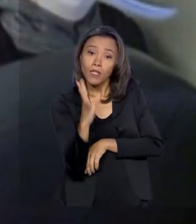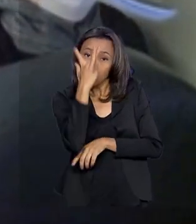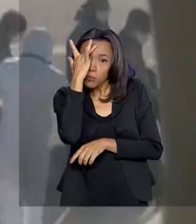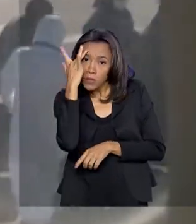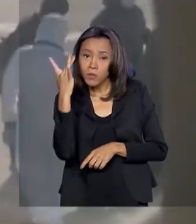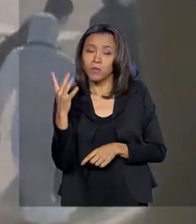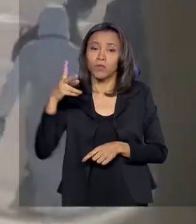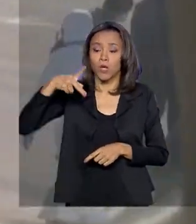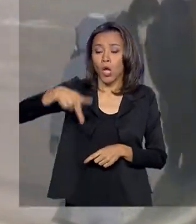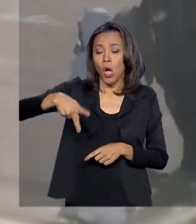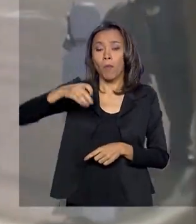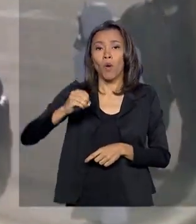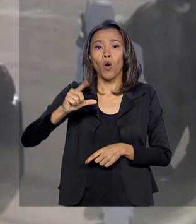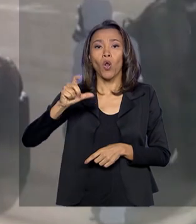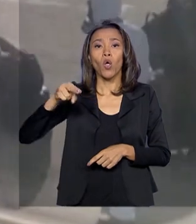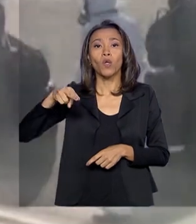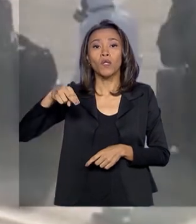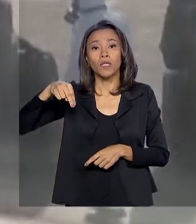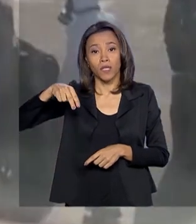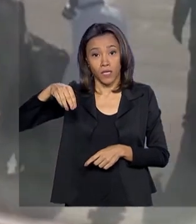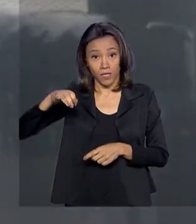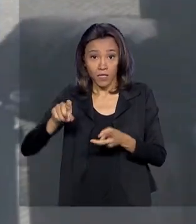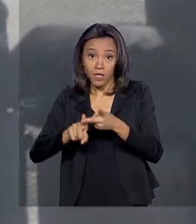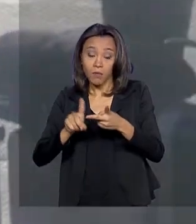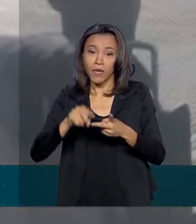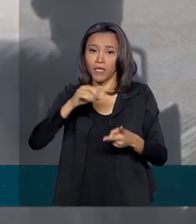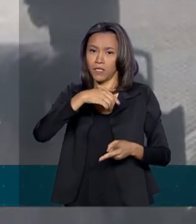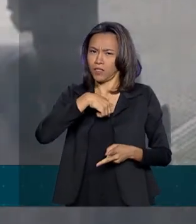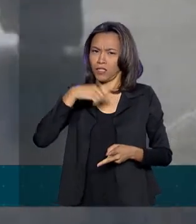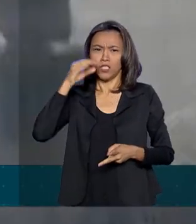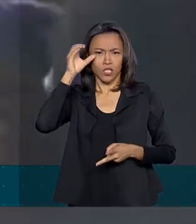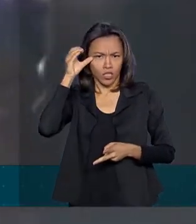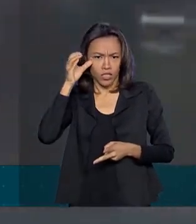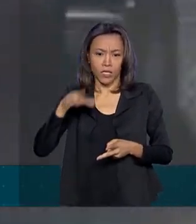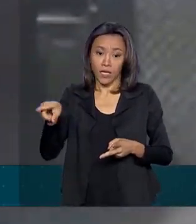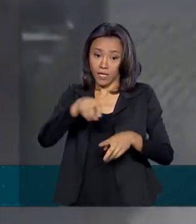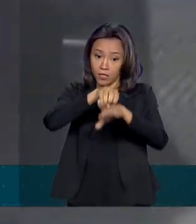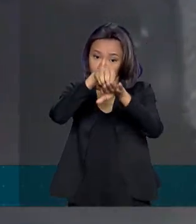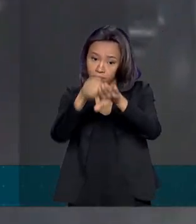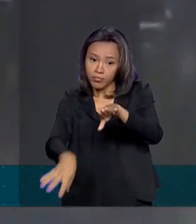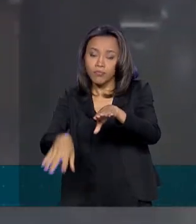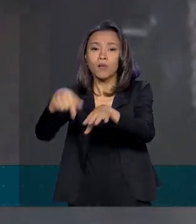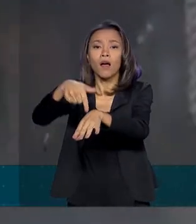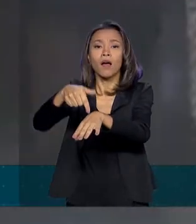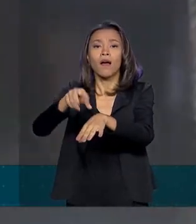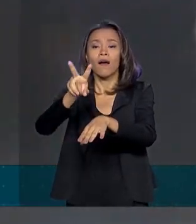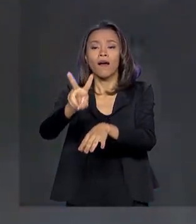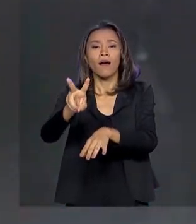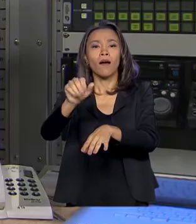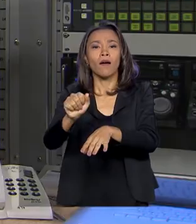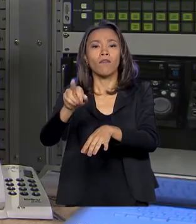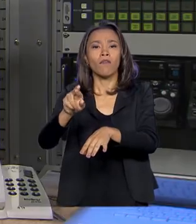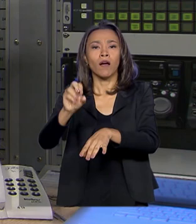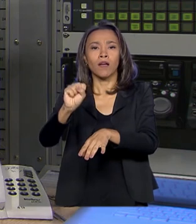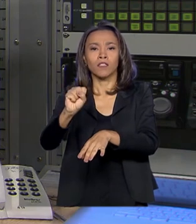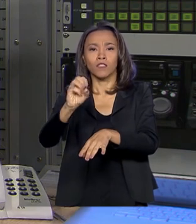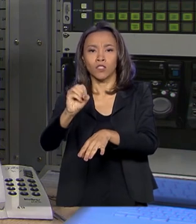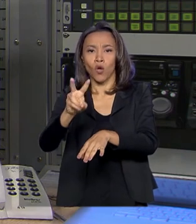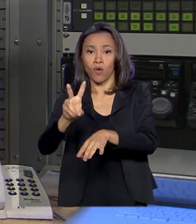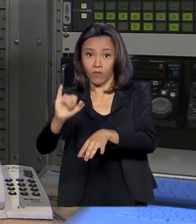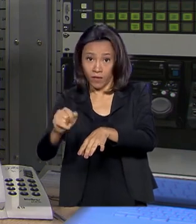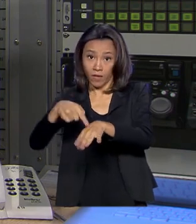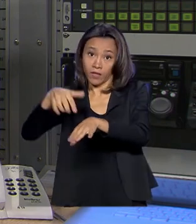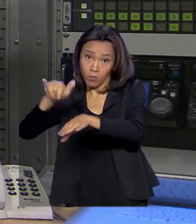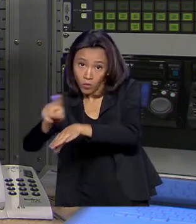um chinês. Eles desembarcaram em Varsóvia, na Polônia, um dos locais de escala para abastecimento. E a TV